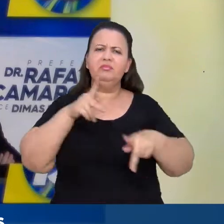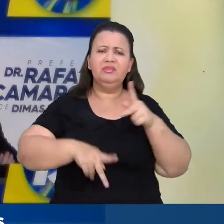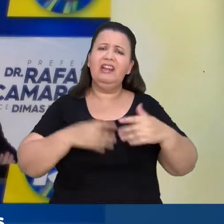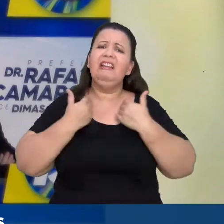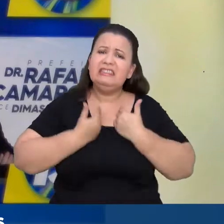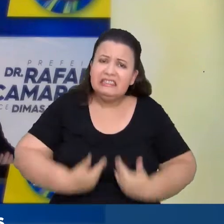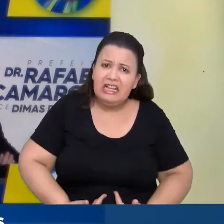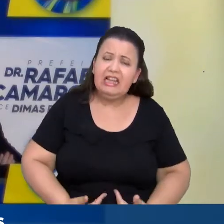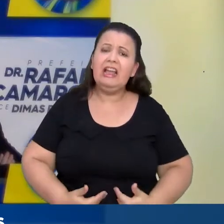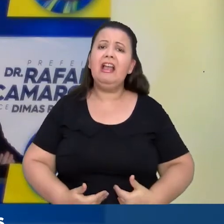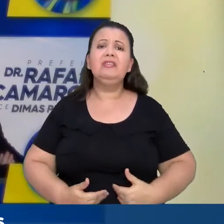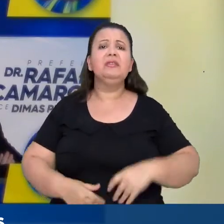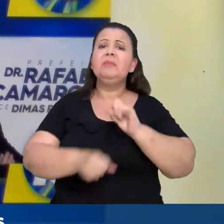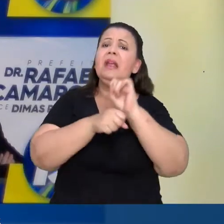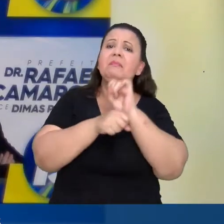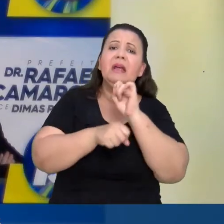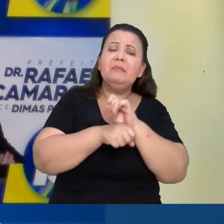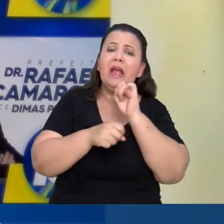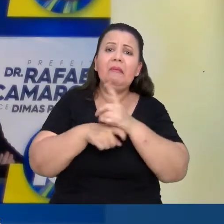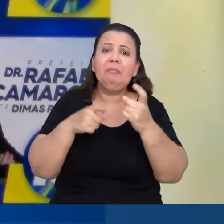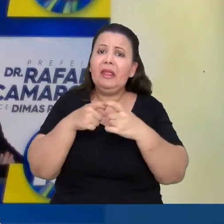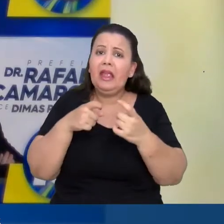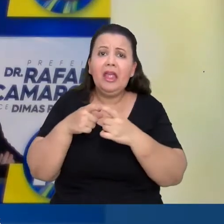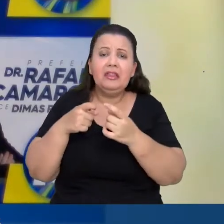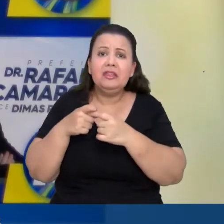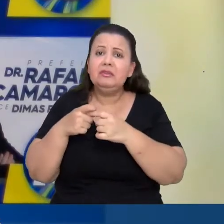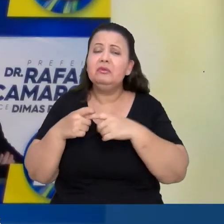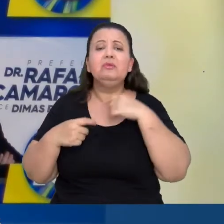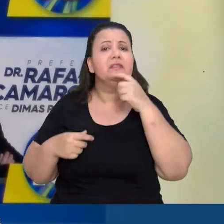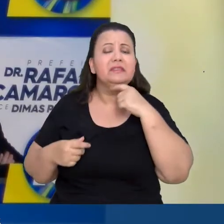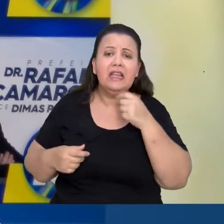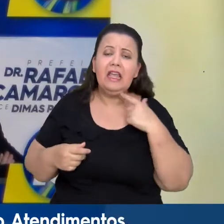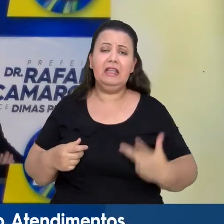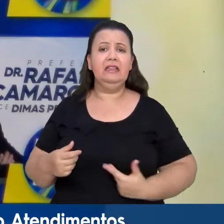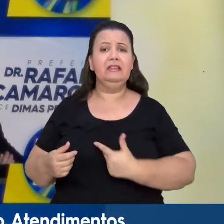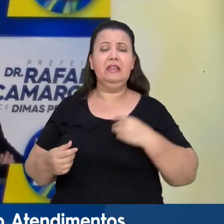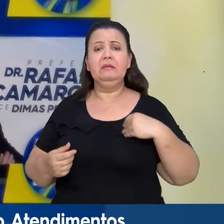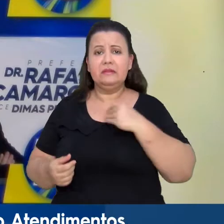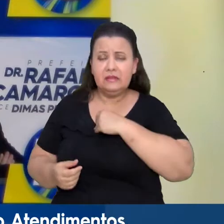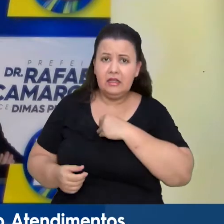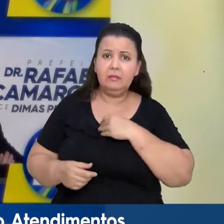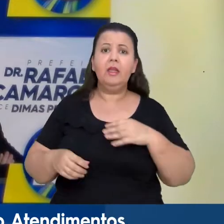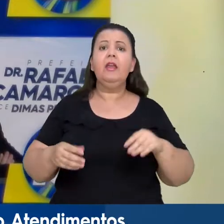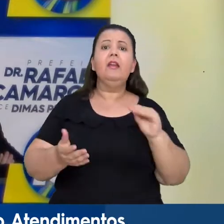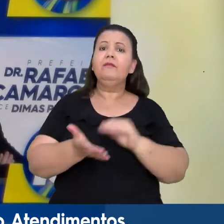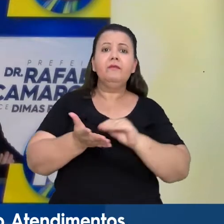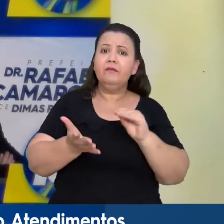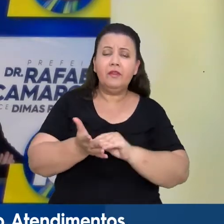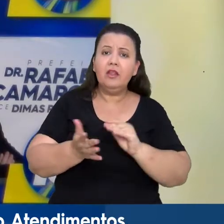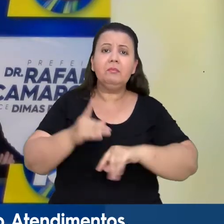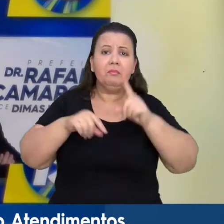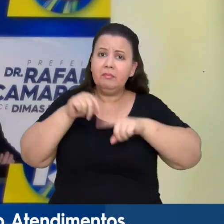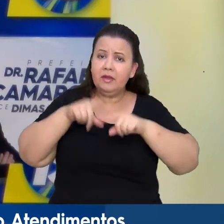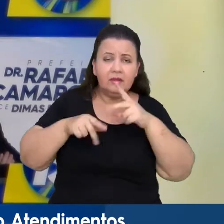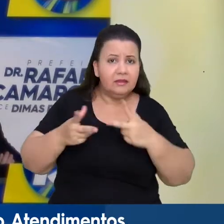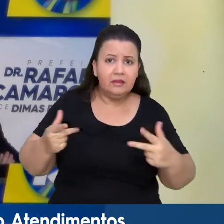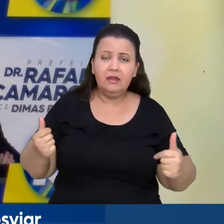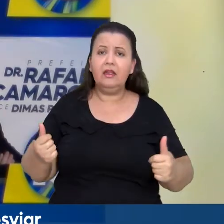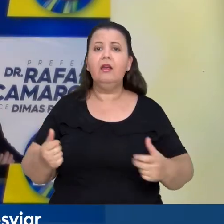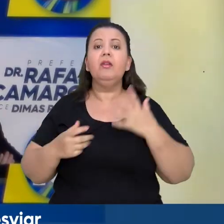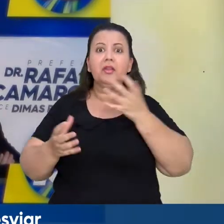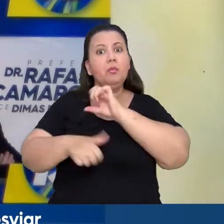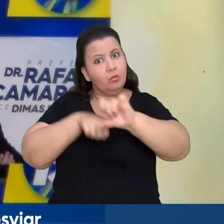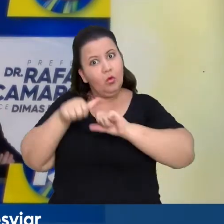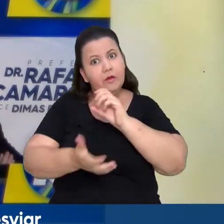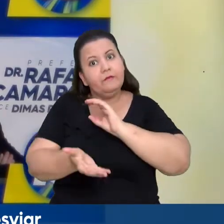Nossa população não aguenta mais os meses de espera para consultas, exames e cirurgias. Além da falta de infraestrutura e equipamento nos pronto-atendimentos,